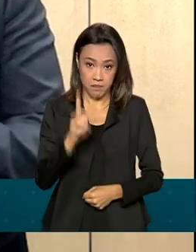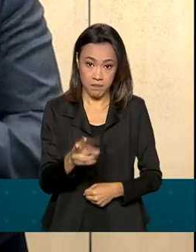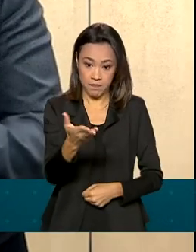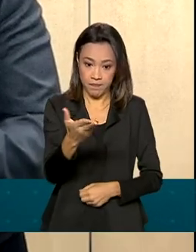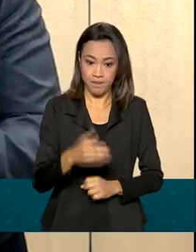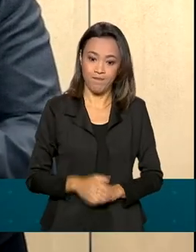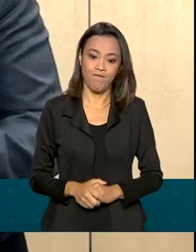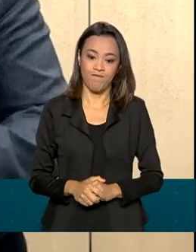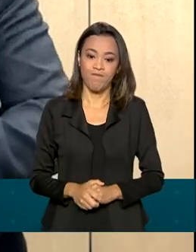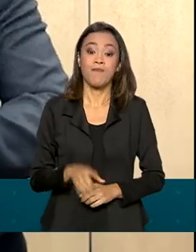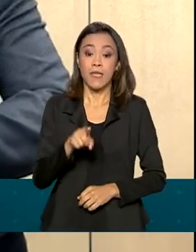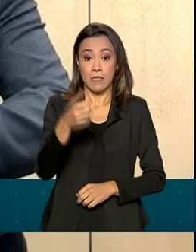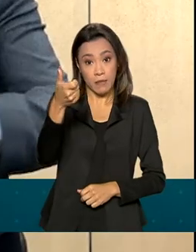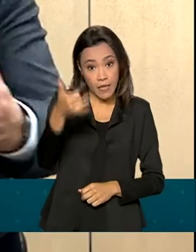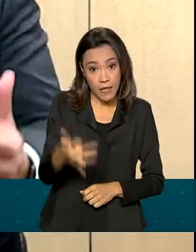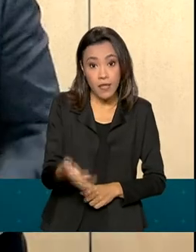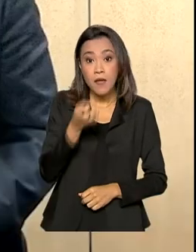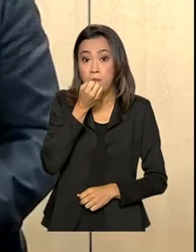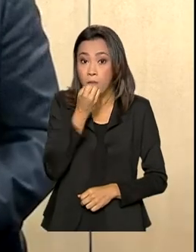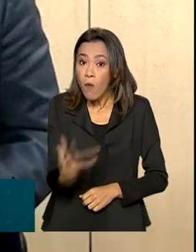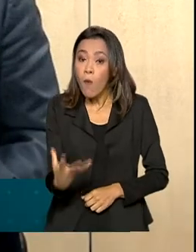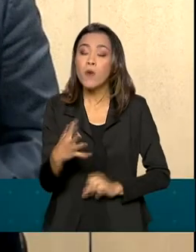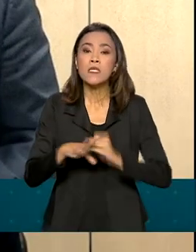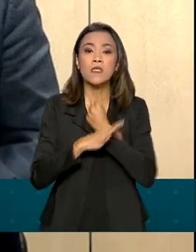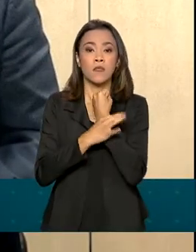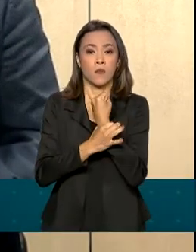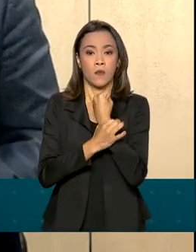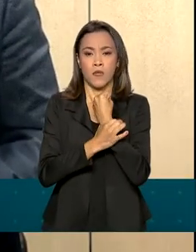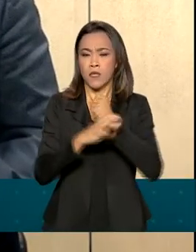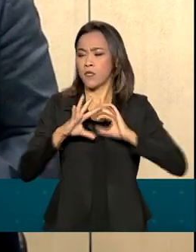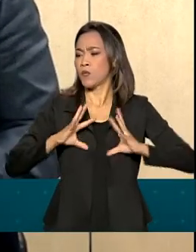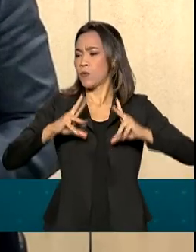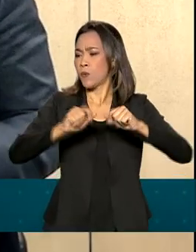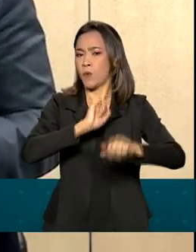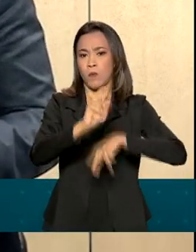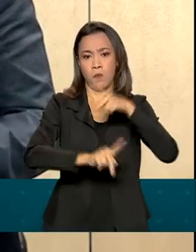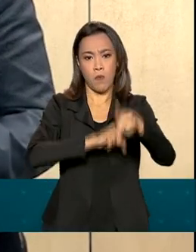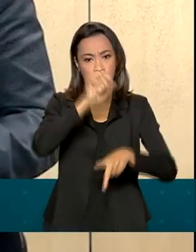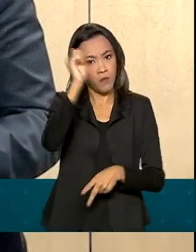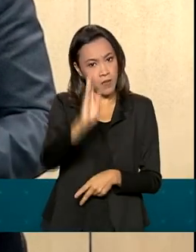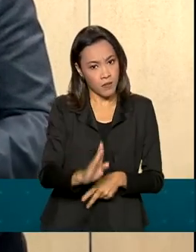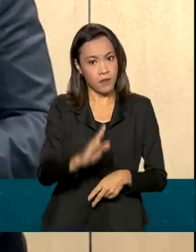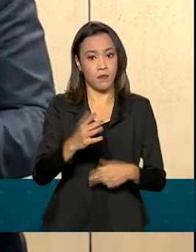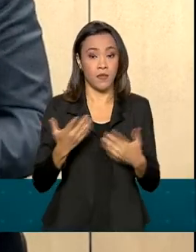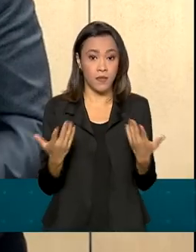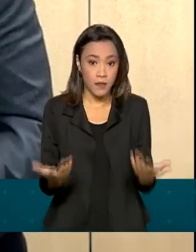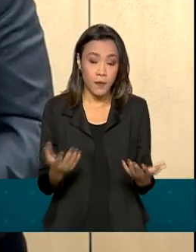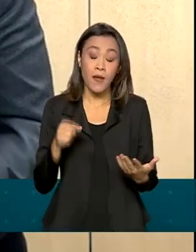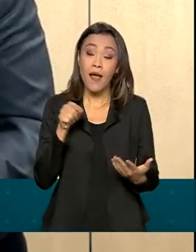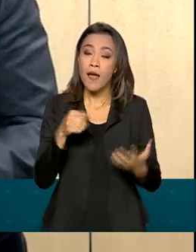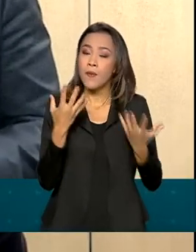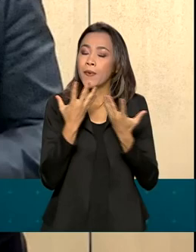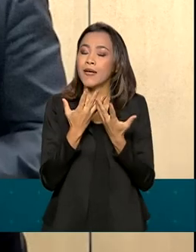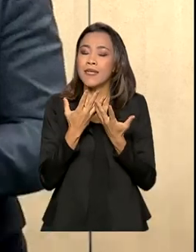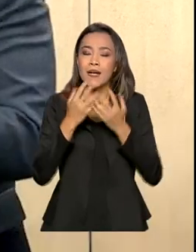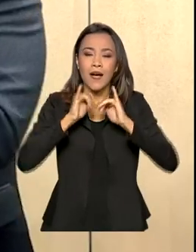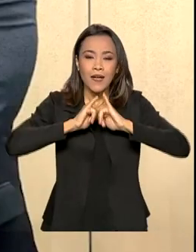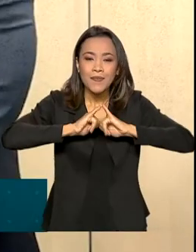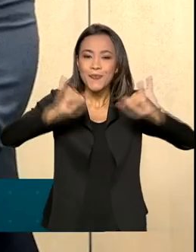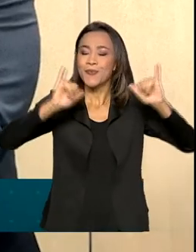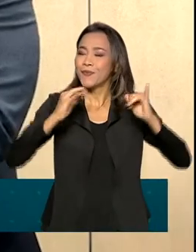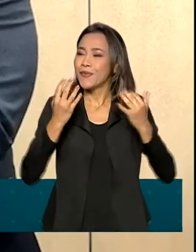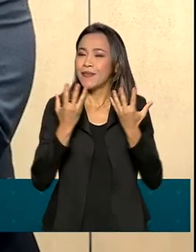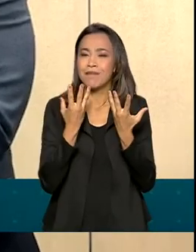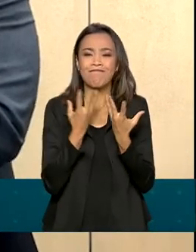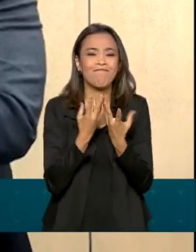Isso vai ser bom para a segurança de toda a população brasileira, no fim das contas. Então é uma excelente notícia, um